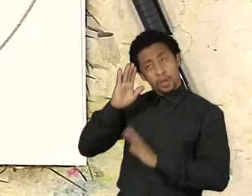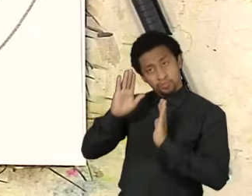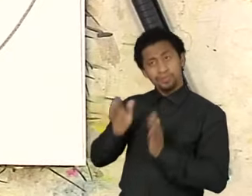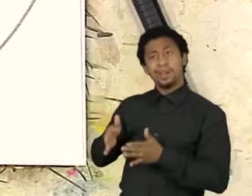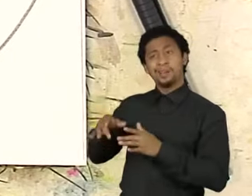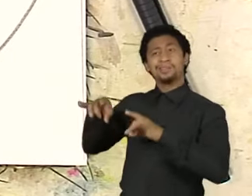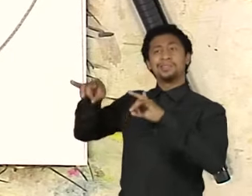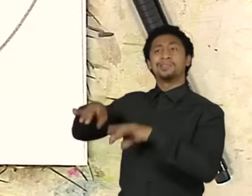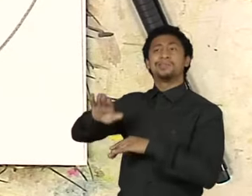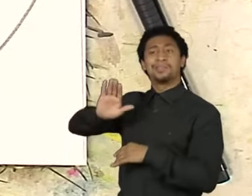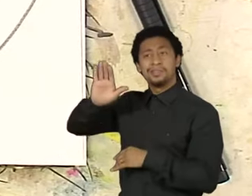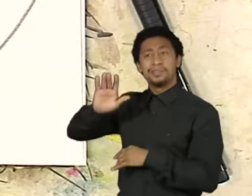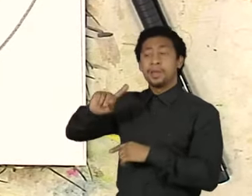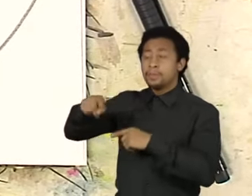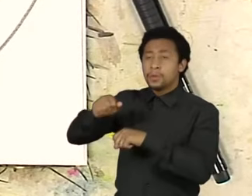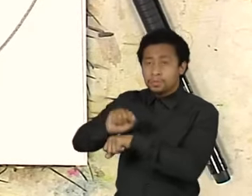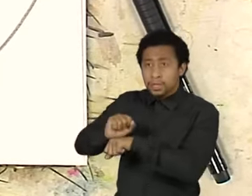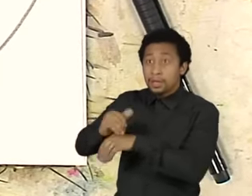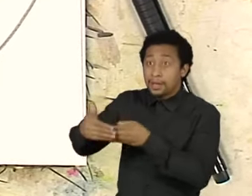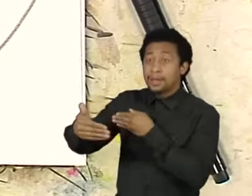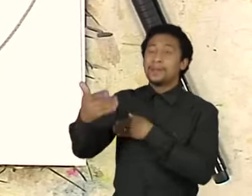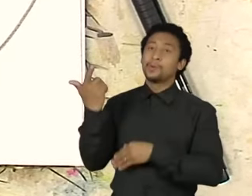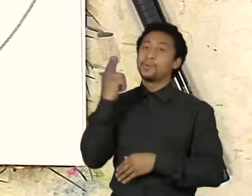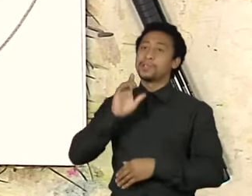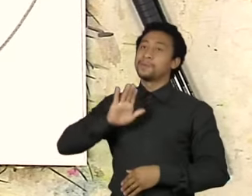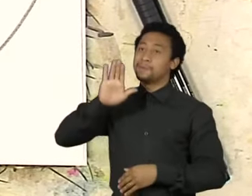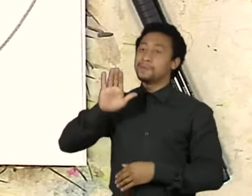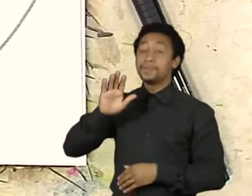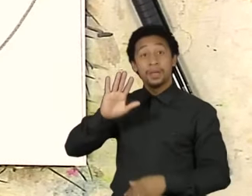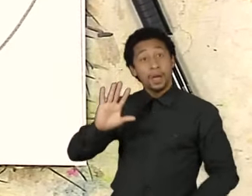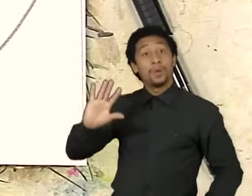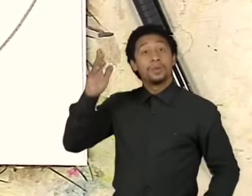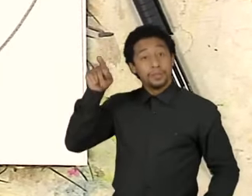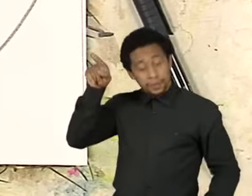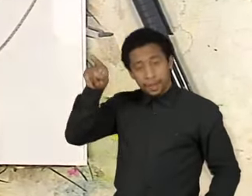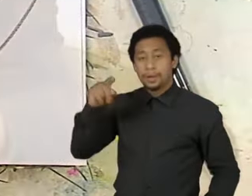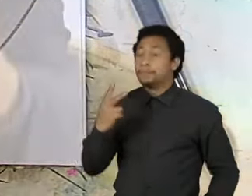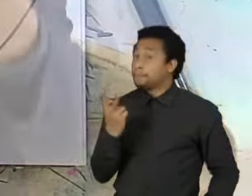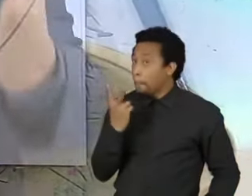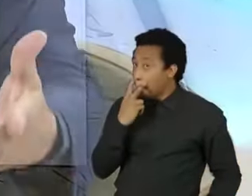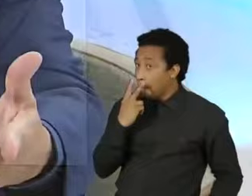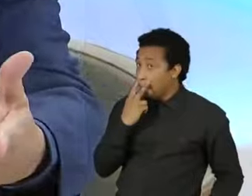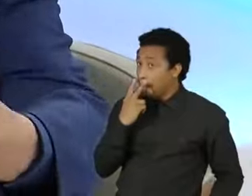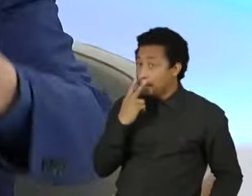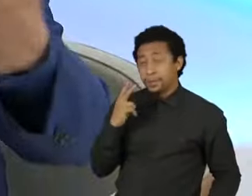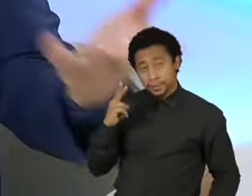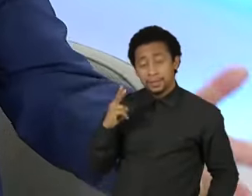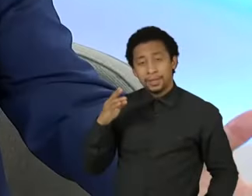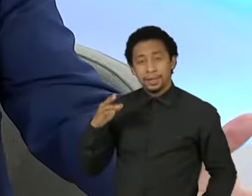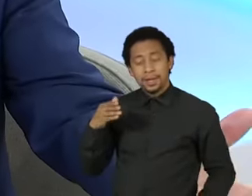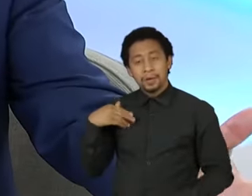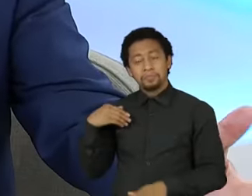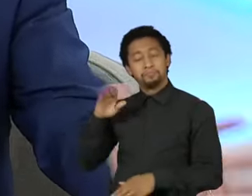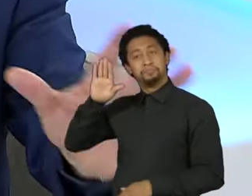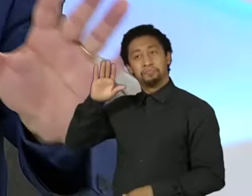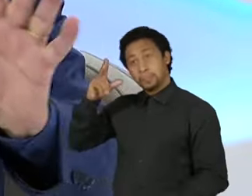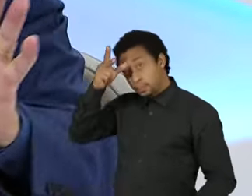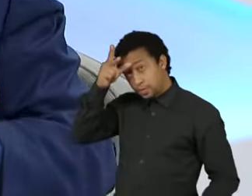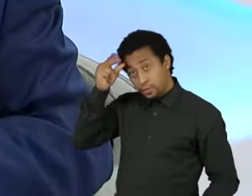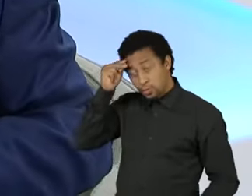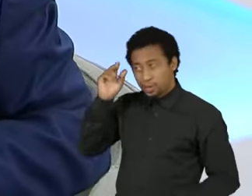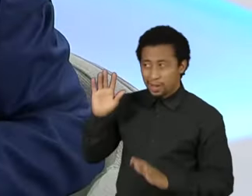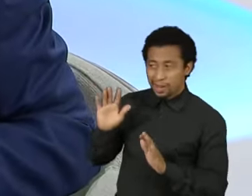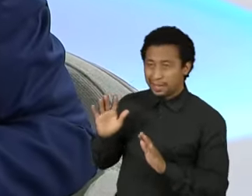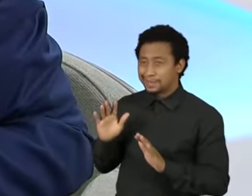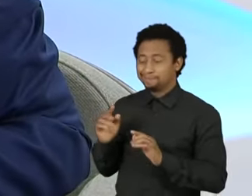disputei a eleição no outro ciclo. Prefeitura de Vitória foi isso. Ela passou na minha frente, eu fui cogitado, cheguei a admitir, mas